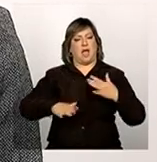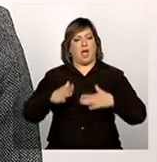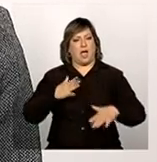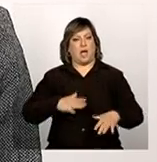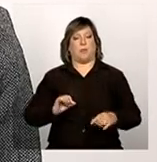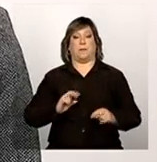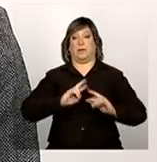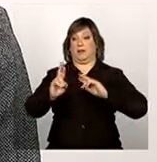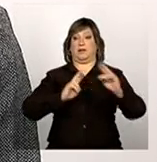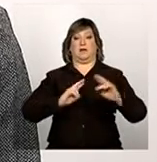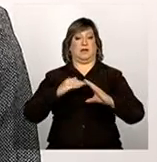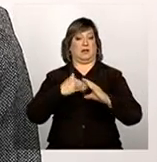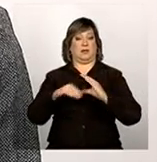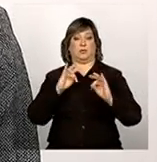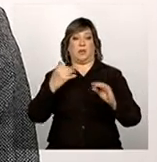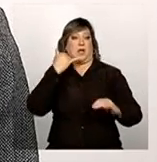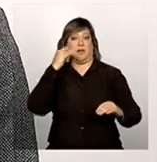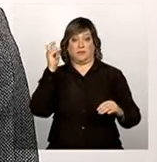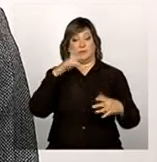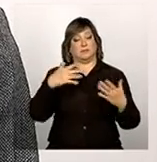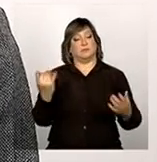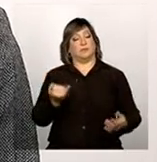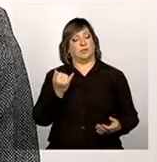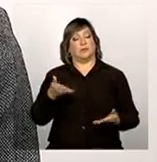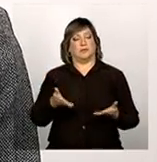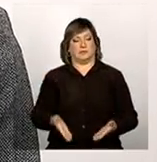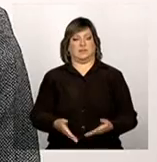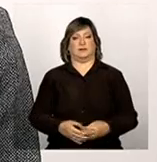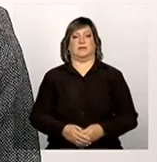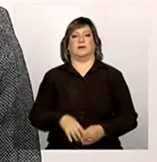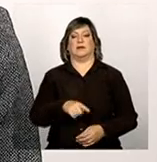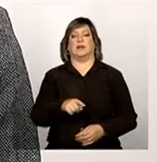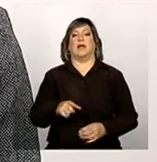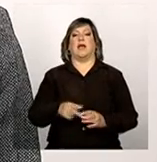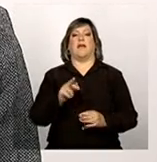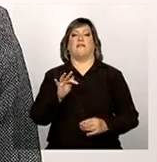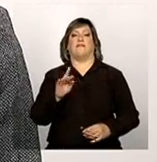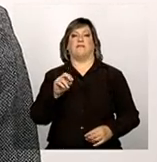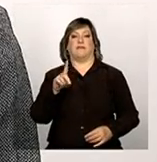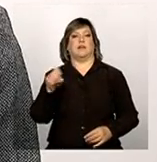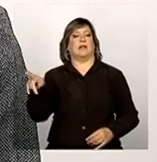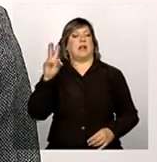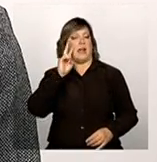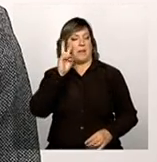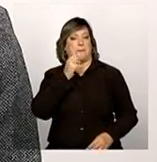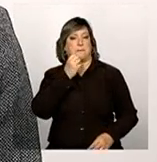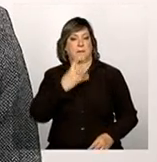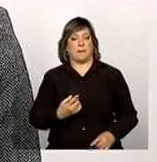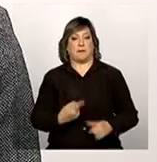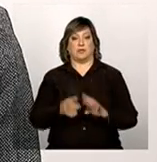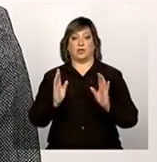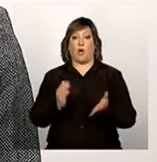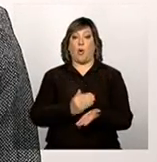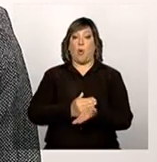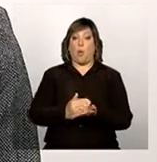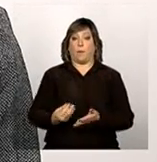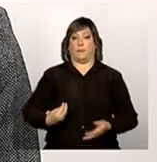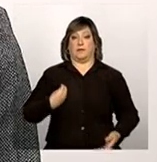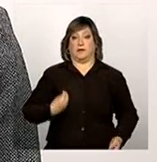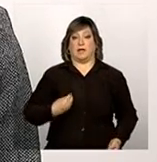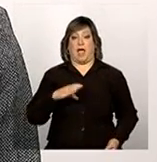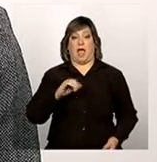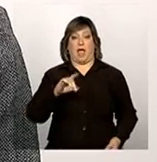-mails, tão importante. É isso. O Fred lembrou bem, já iniciar a atualização do Cade